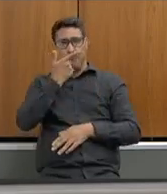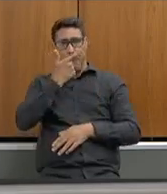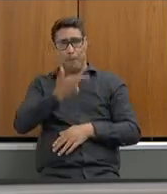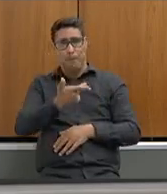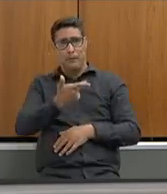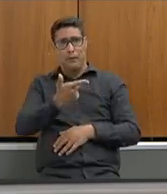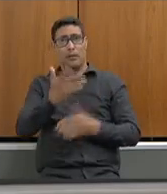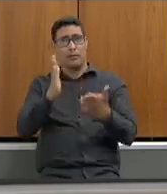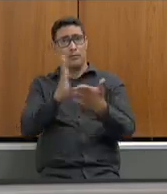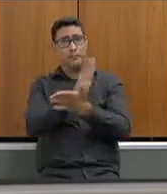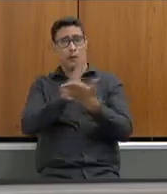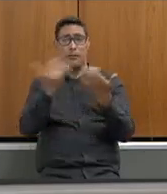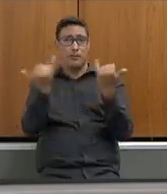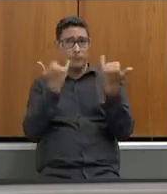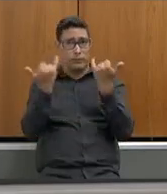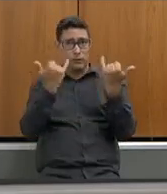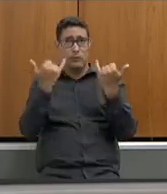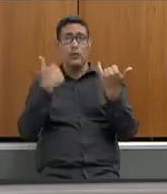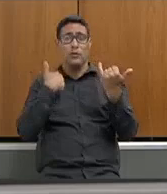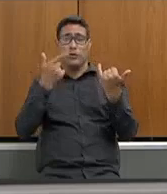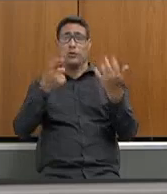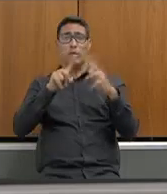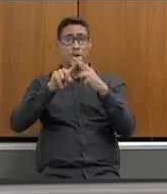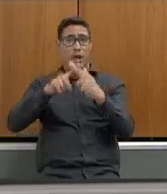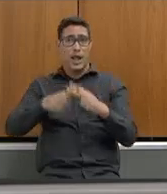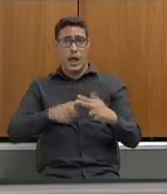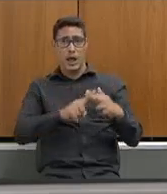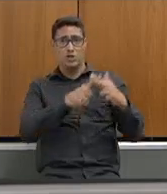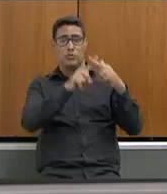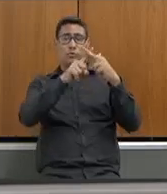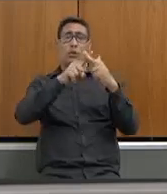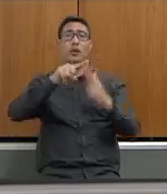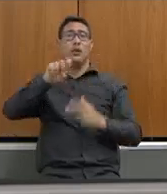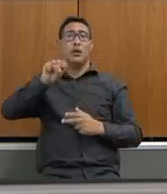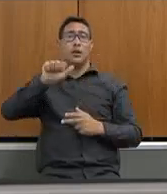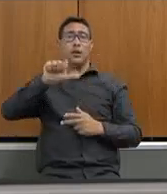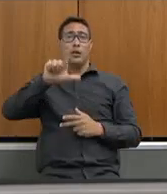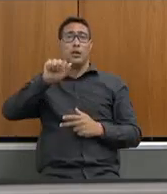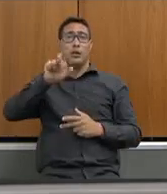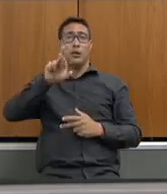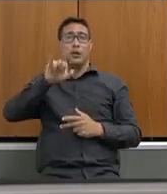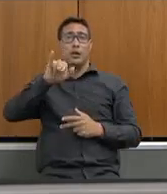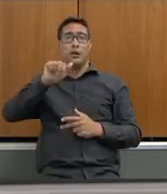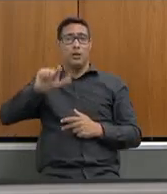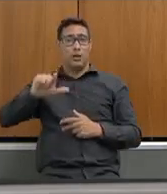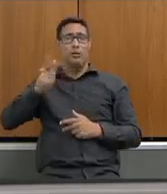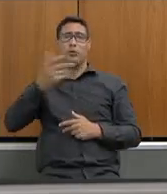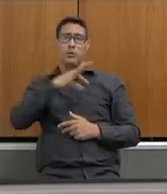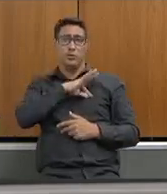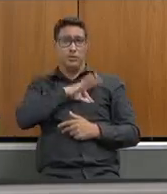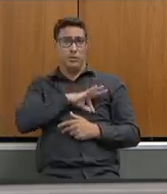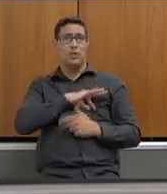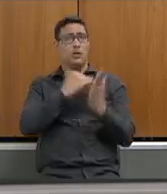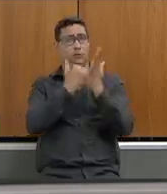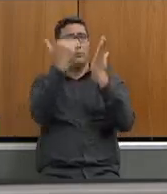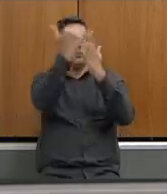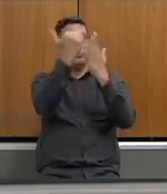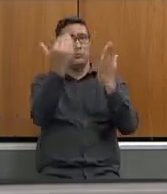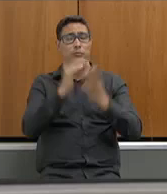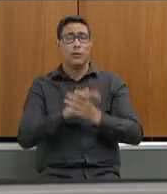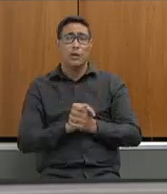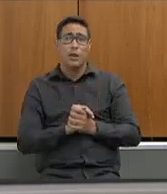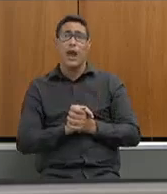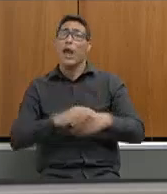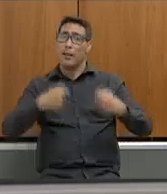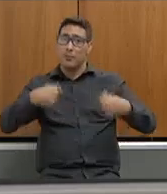da carreira reajuste salarial eu cheguei a falar aqui também que para ter um reajuste salarial